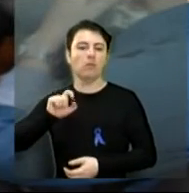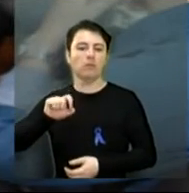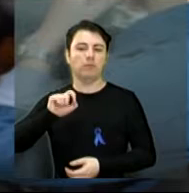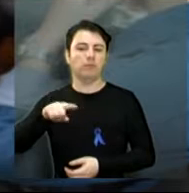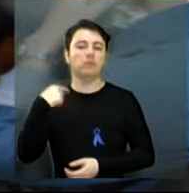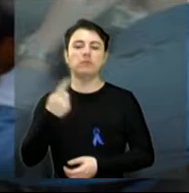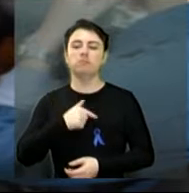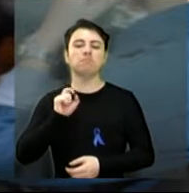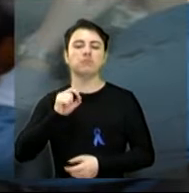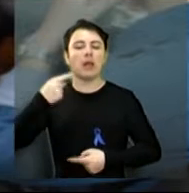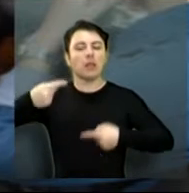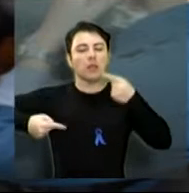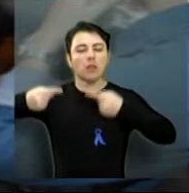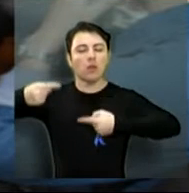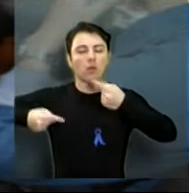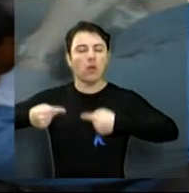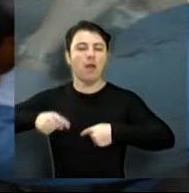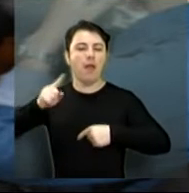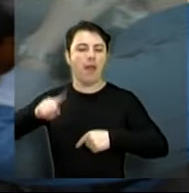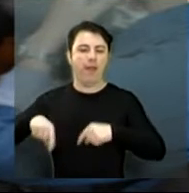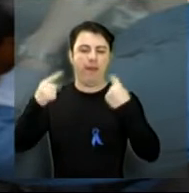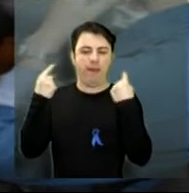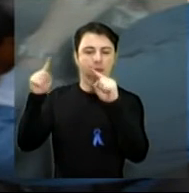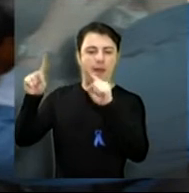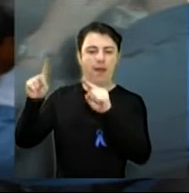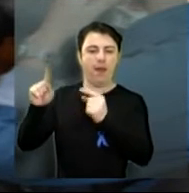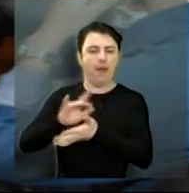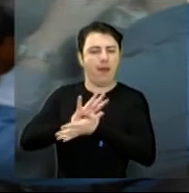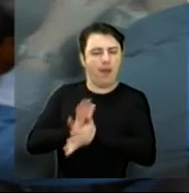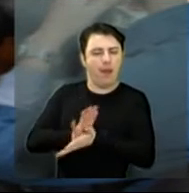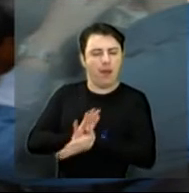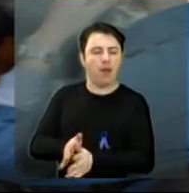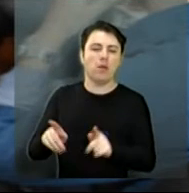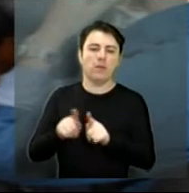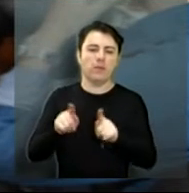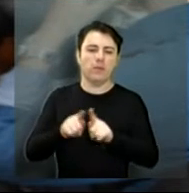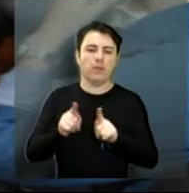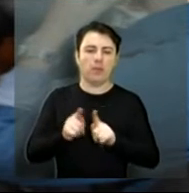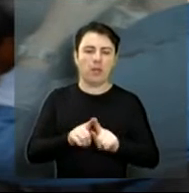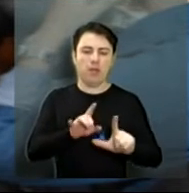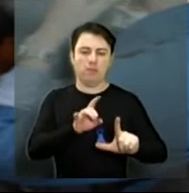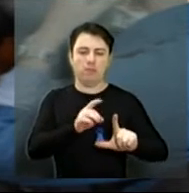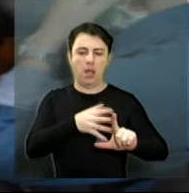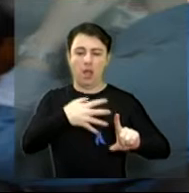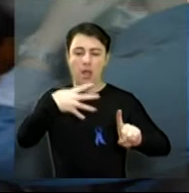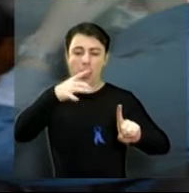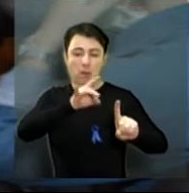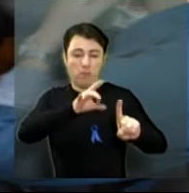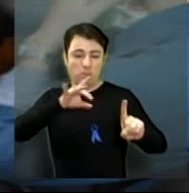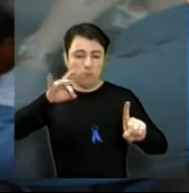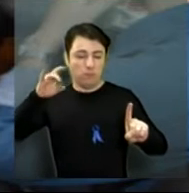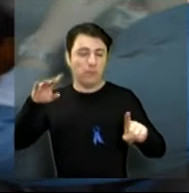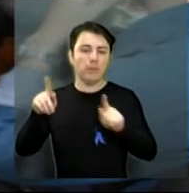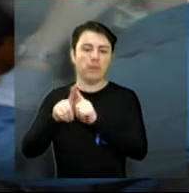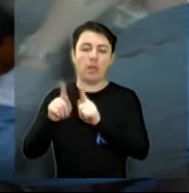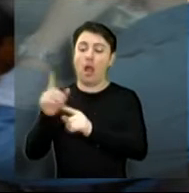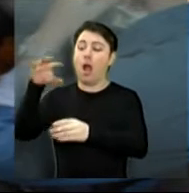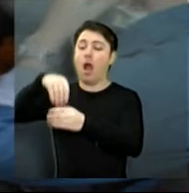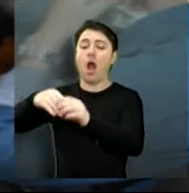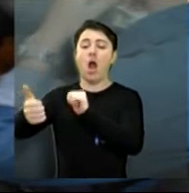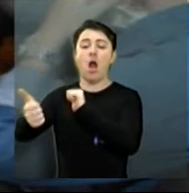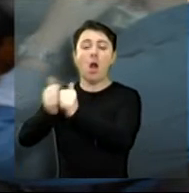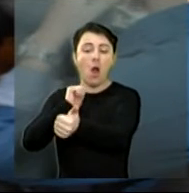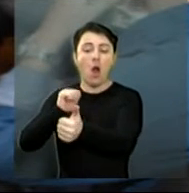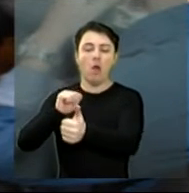então, discutindo o combate ao racismo, à LGBTfobia e ao machismo dentro dos Jogos Universitários. Todos nós sabemos